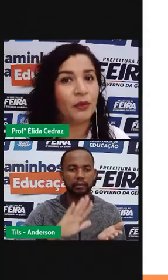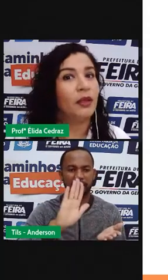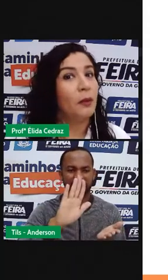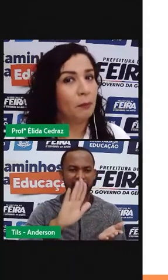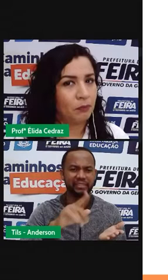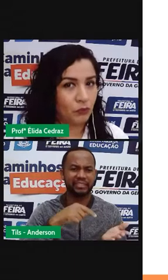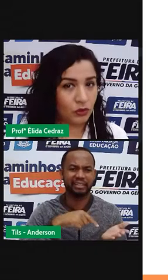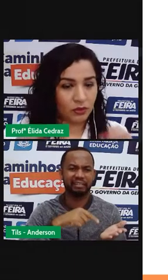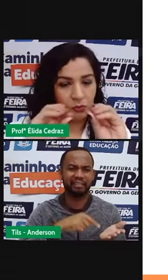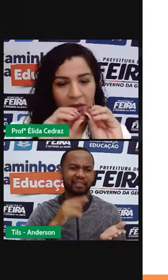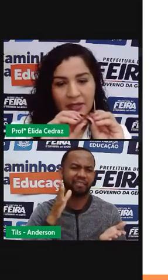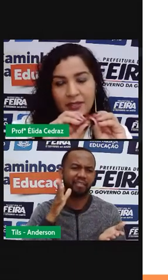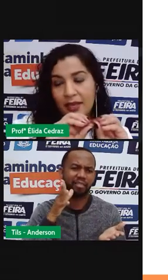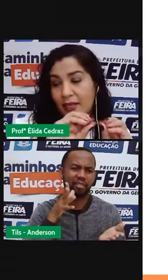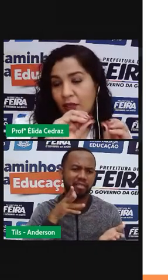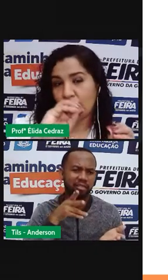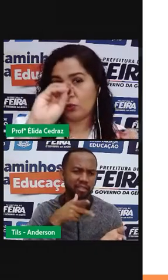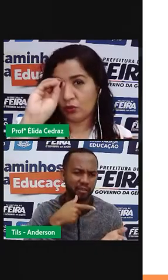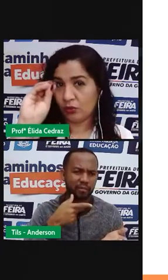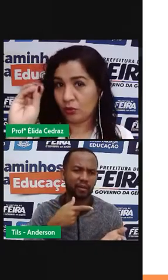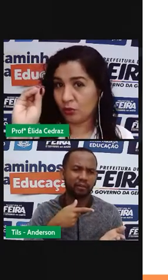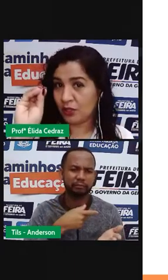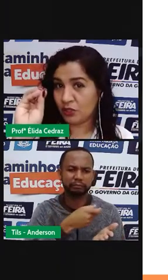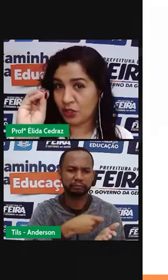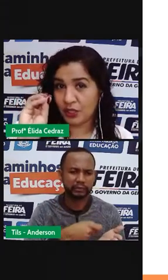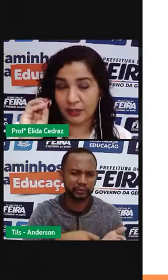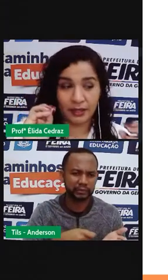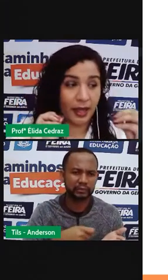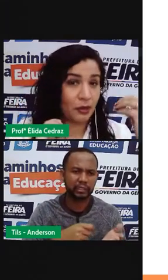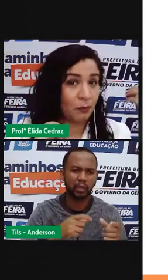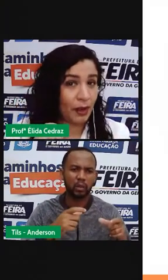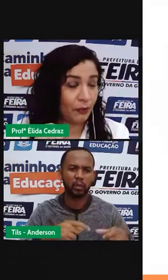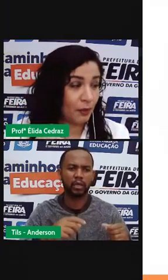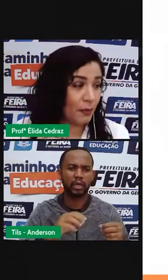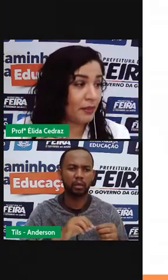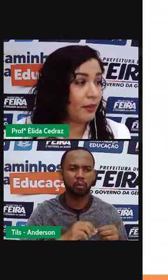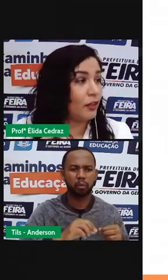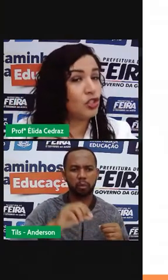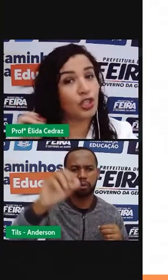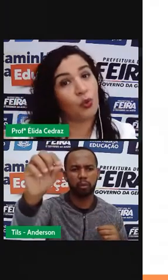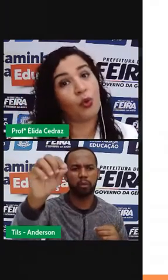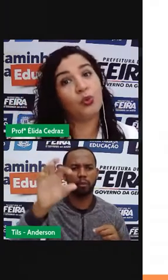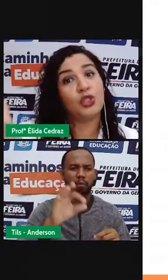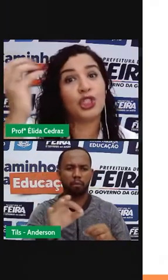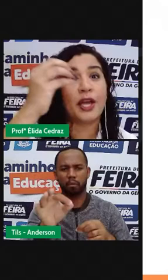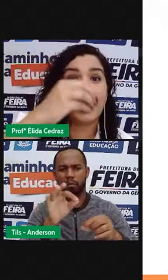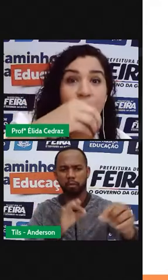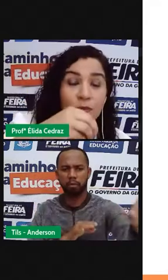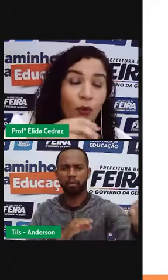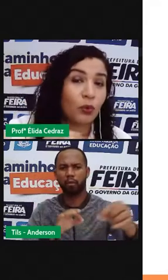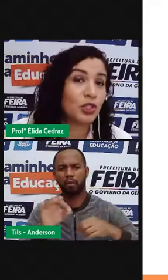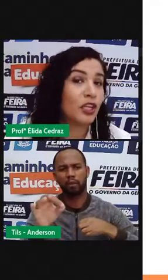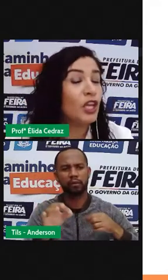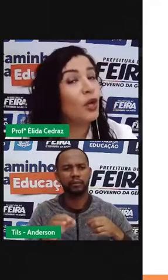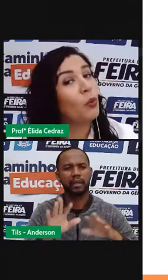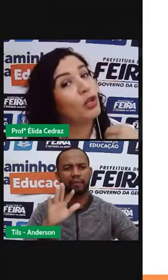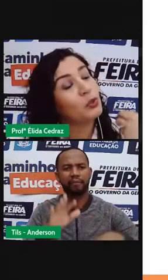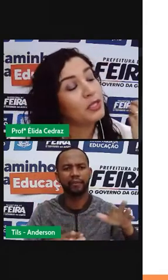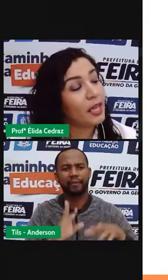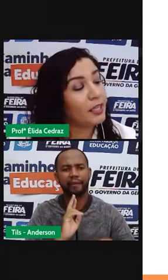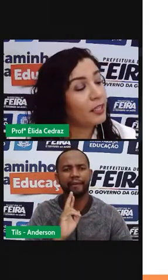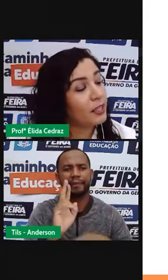tempo para sair. Do destinatário para o remetente, quando tinha resposta,